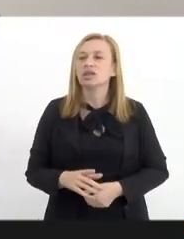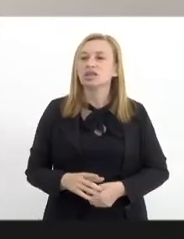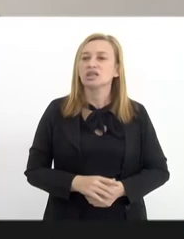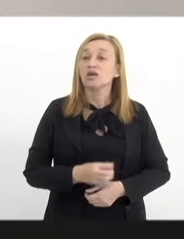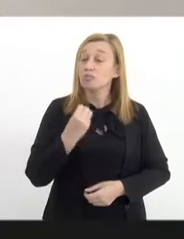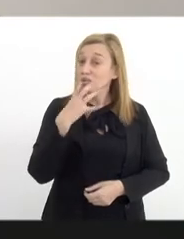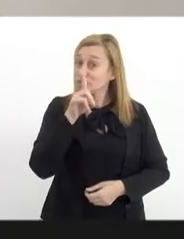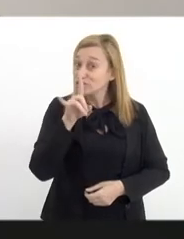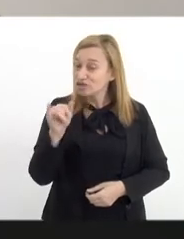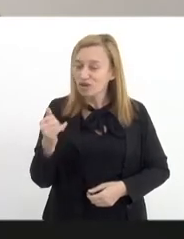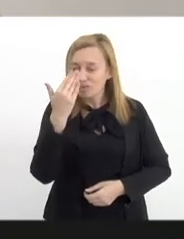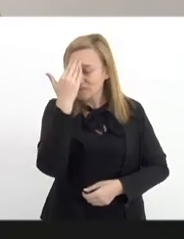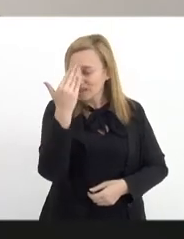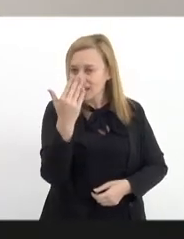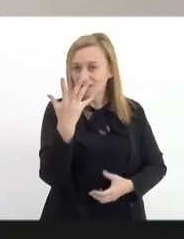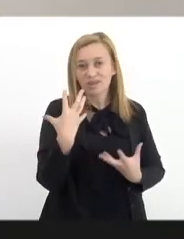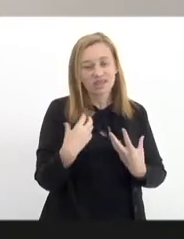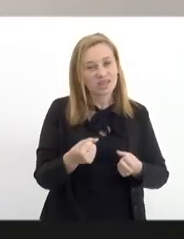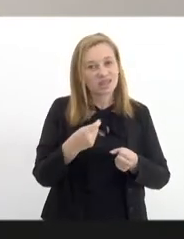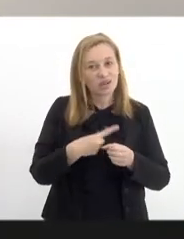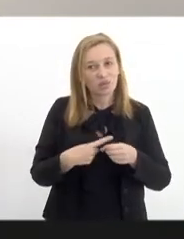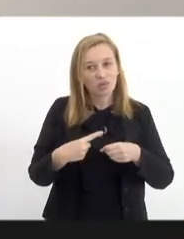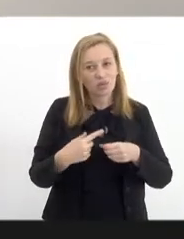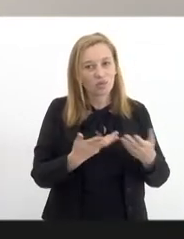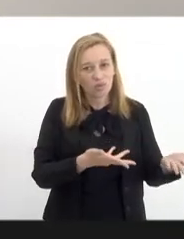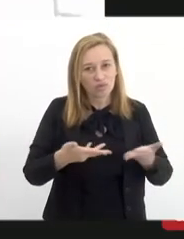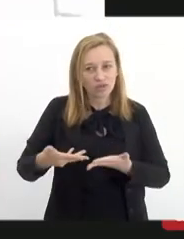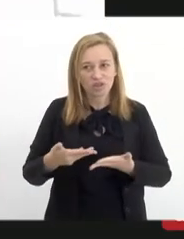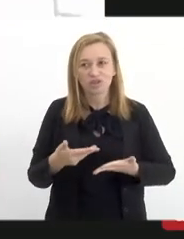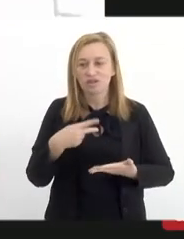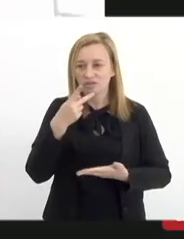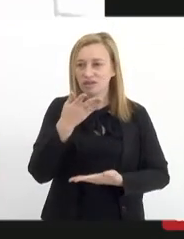muito bom dia, obrigado por aceitar o nosso convite, a fala está com a senhora.